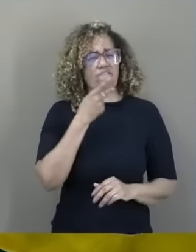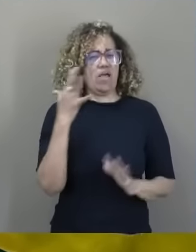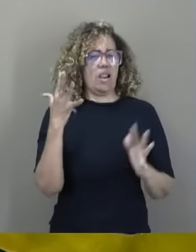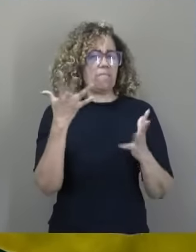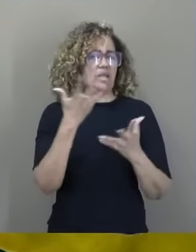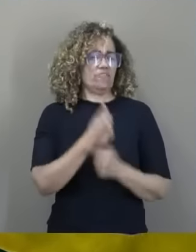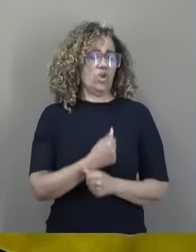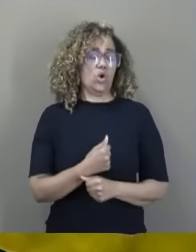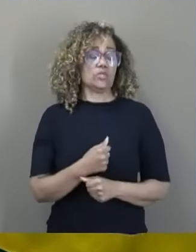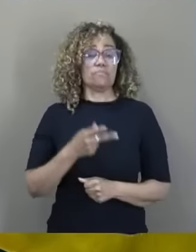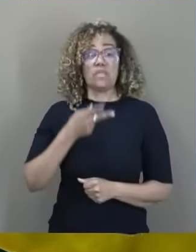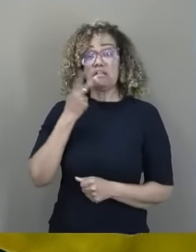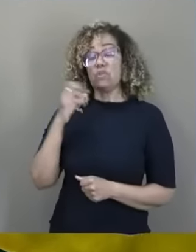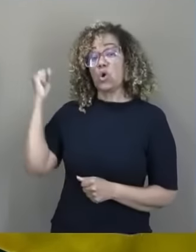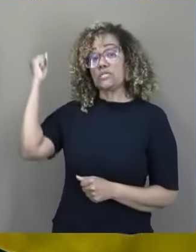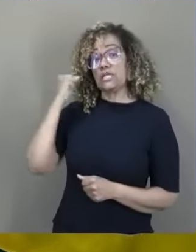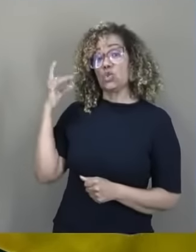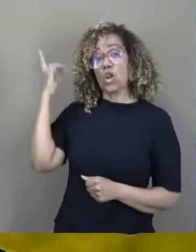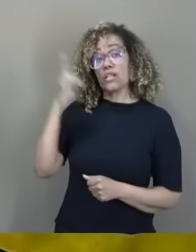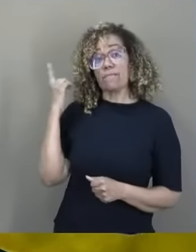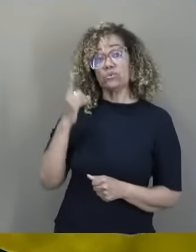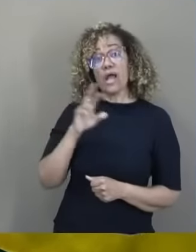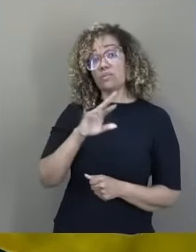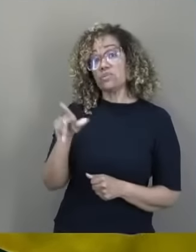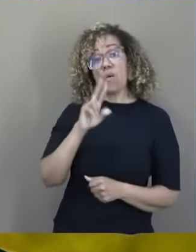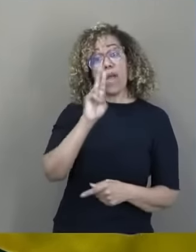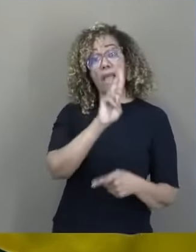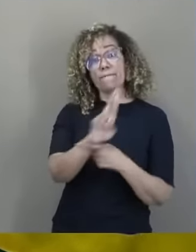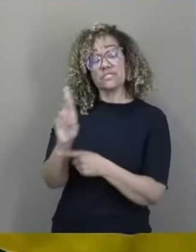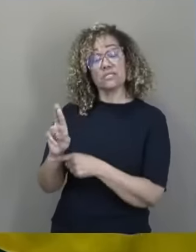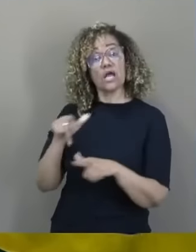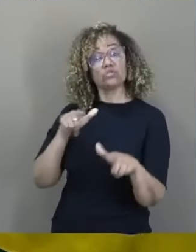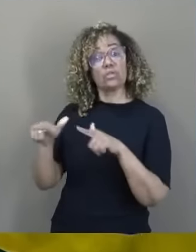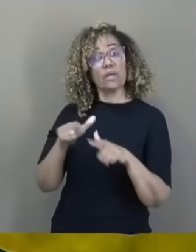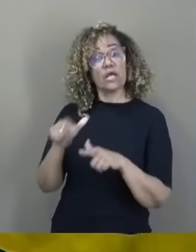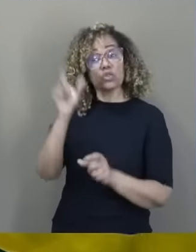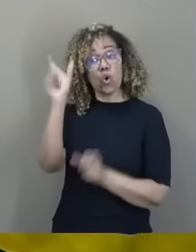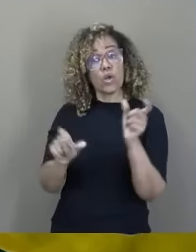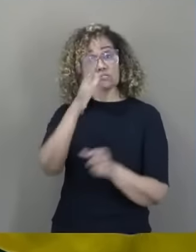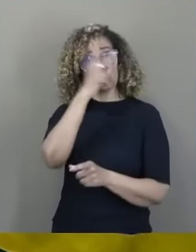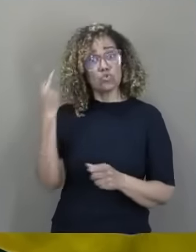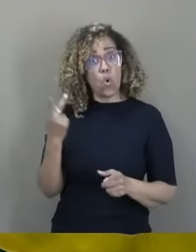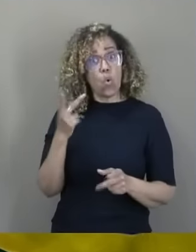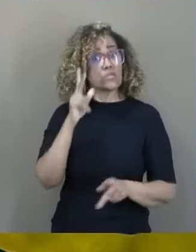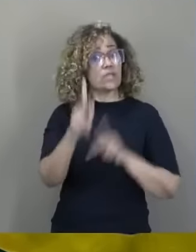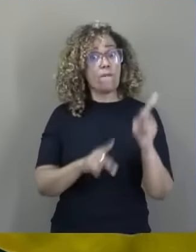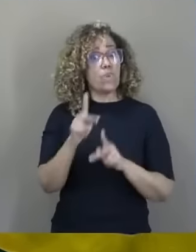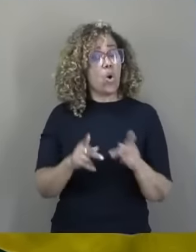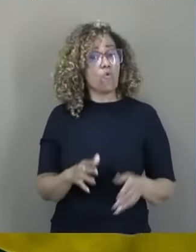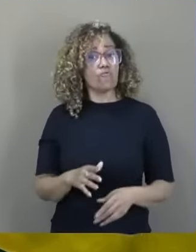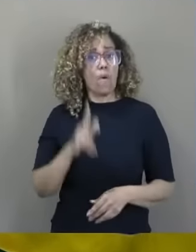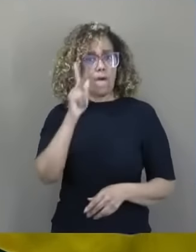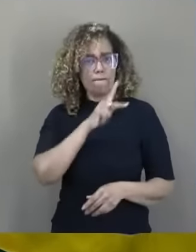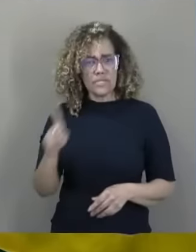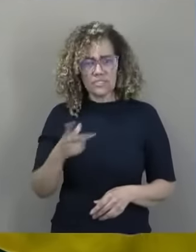ele falou que os senadores e os deputados não representam a classe trabalhadora, quer dizer, não representam o povo. O presidente falou